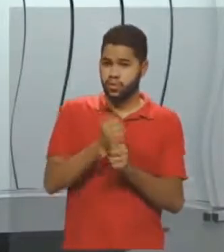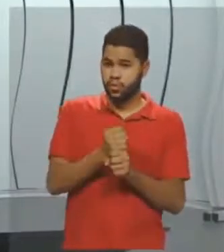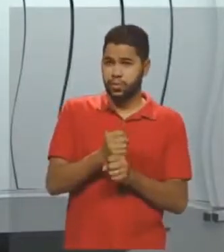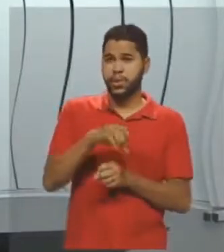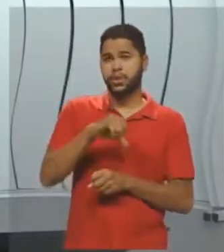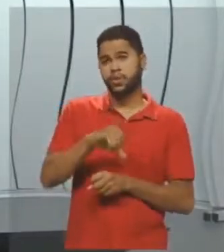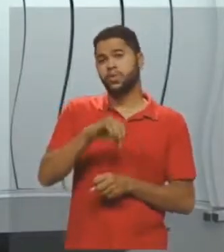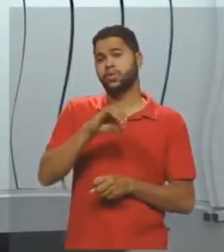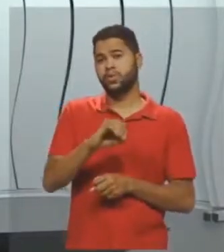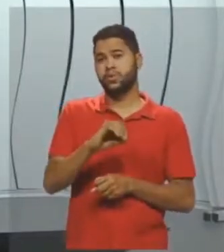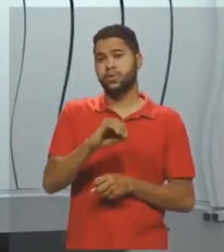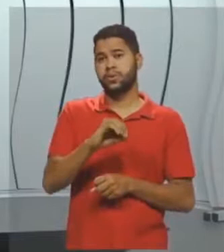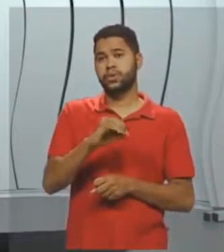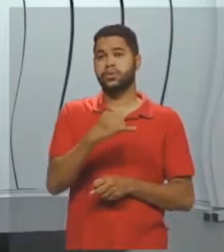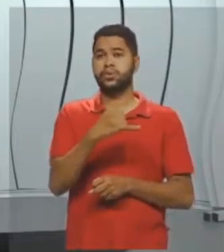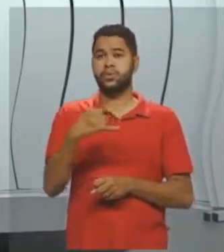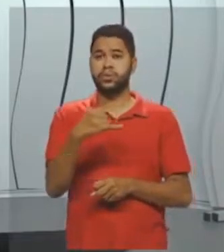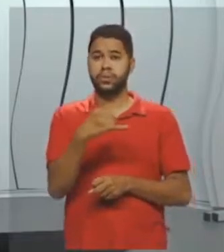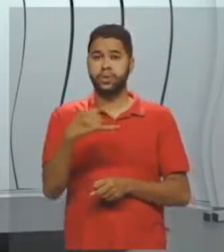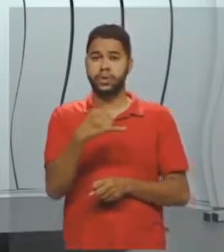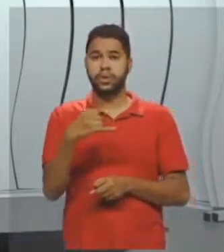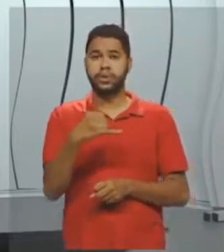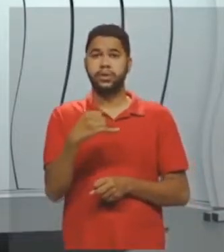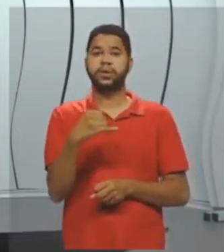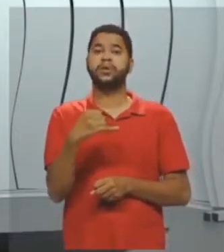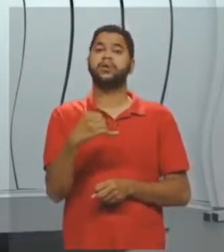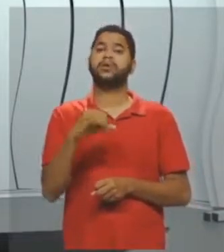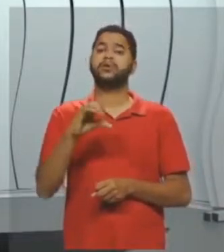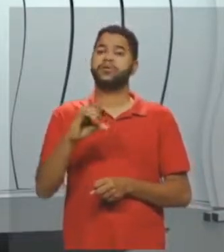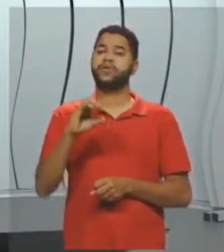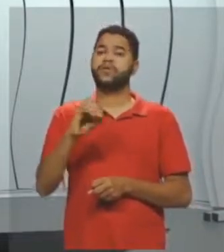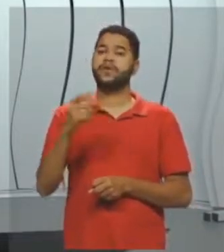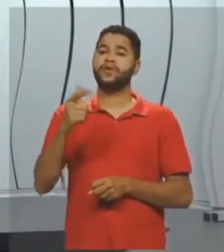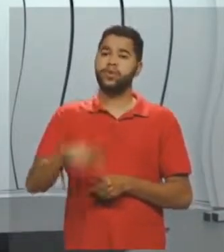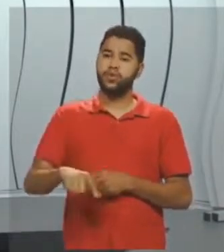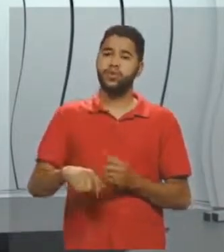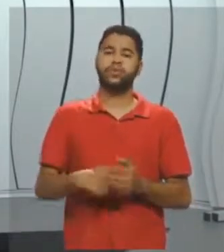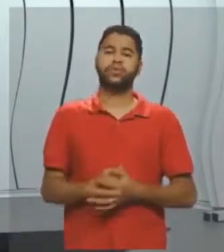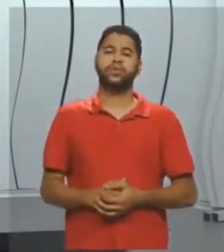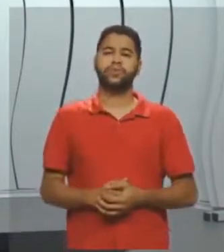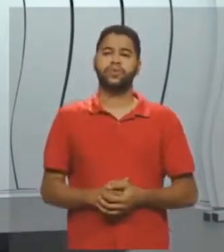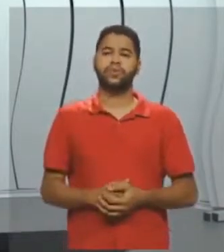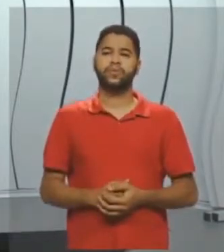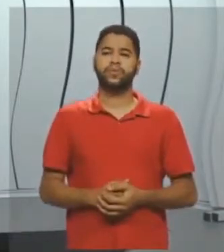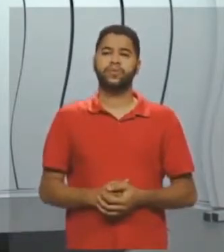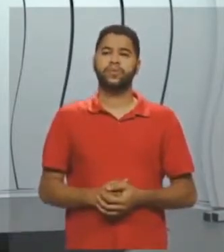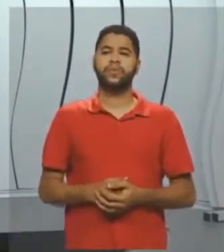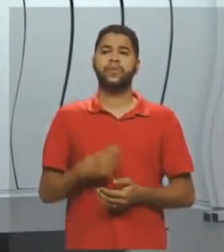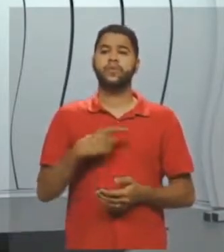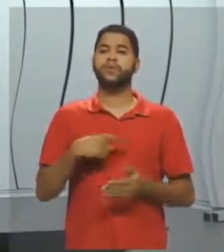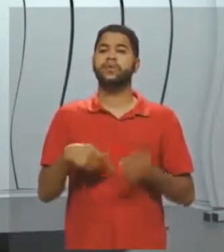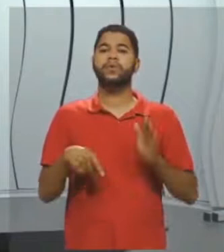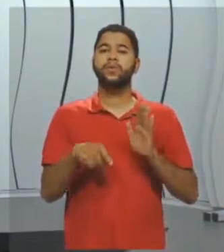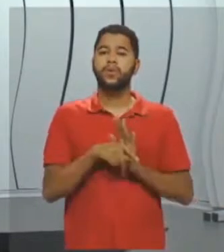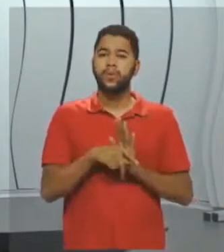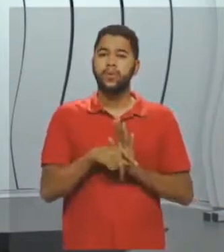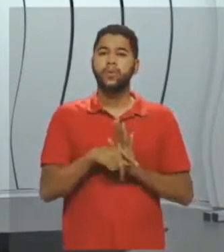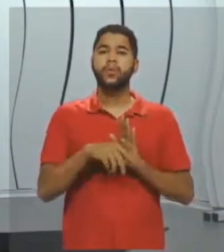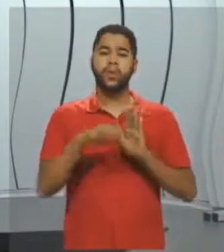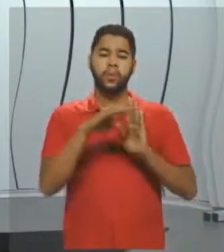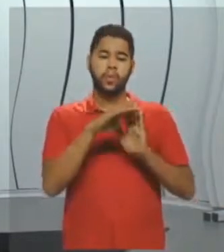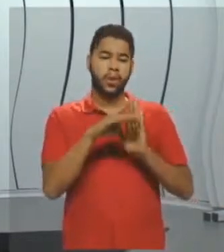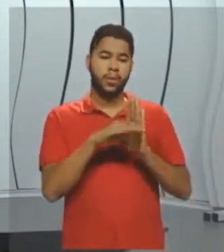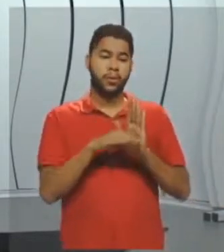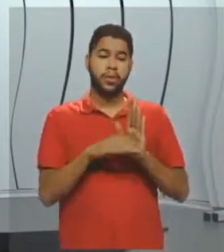vou ter que subtrair de 90 de novo. Então, eu tenho a propriedade que esses dois